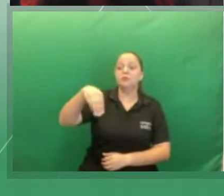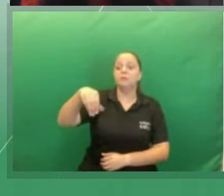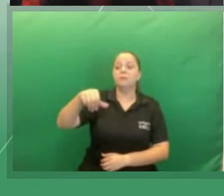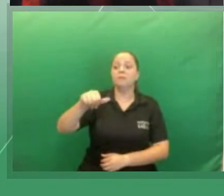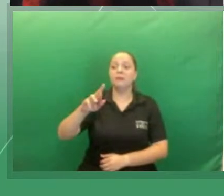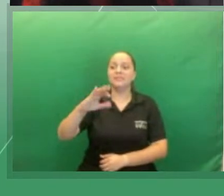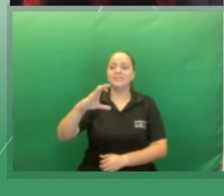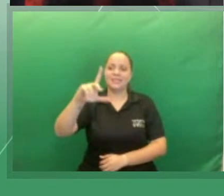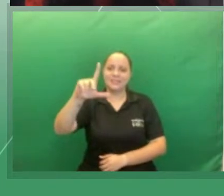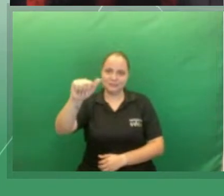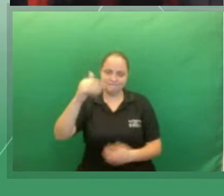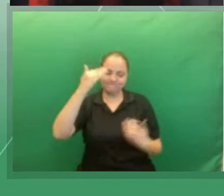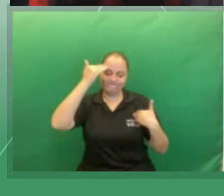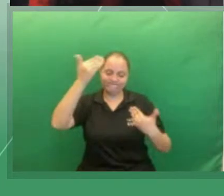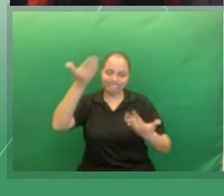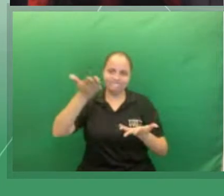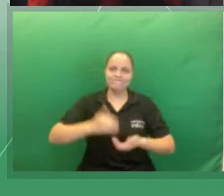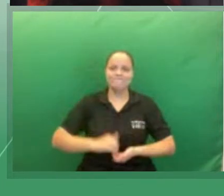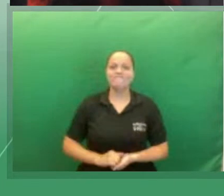Obrigada.